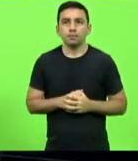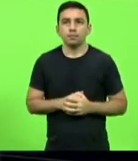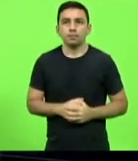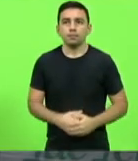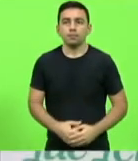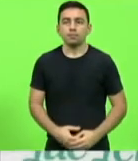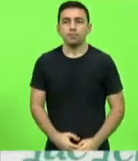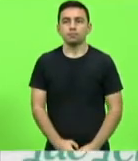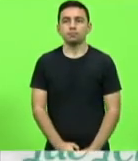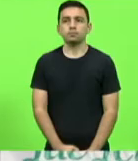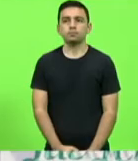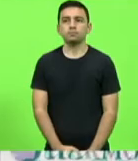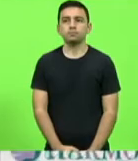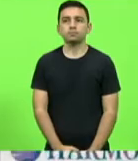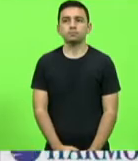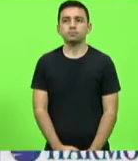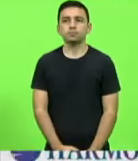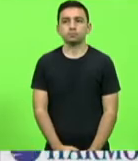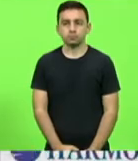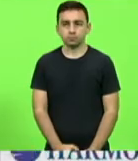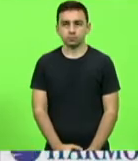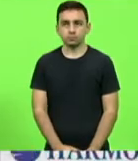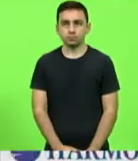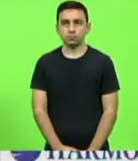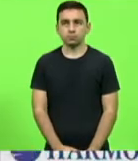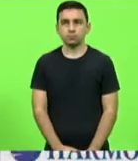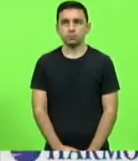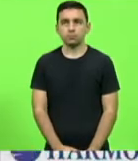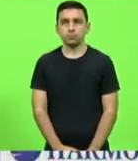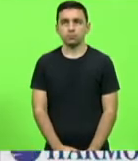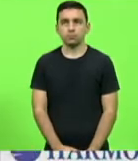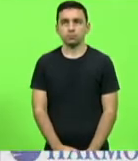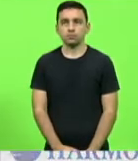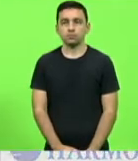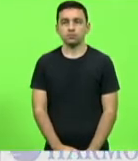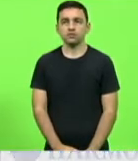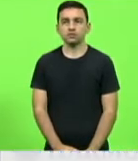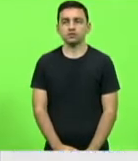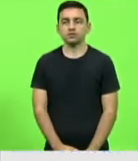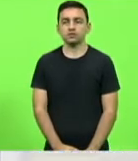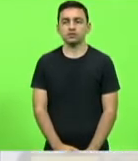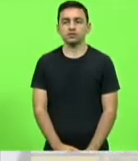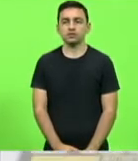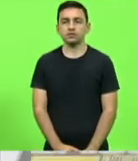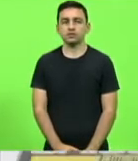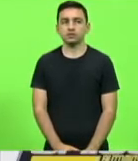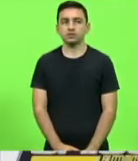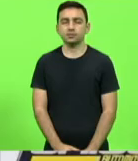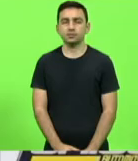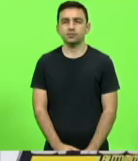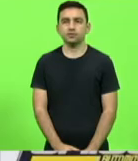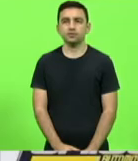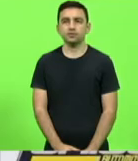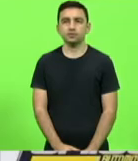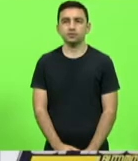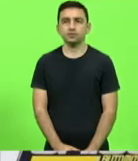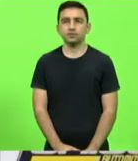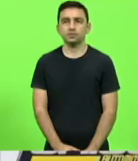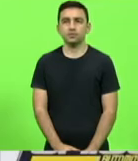a que mais tem vai ter valor pra mim é a que eu conquistei no último brasileiro sub-20